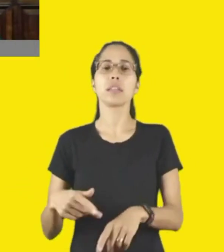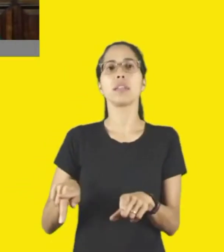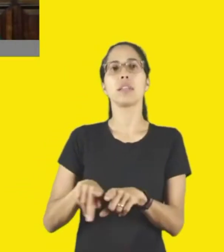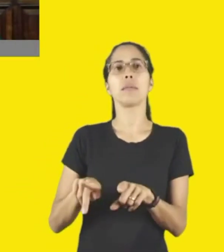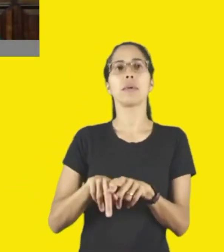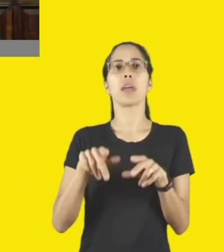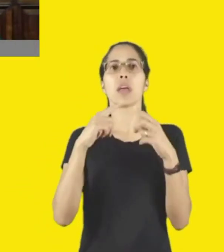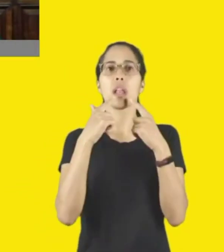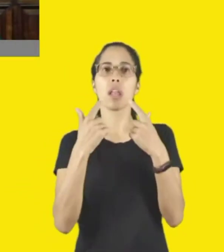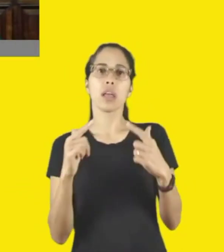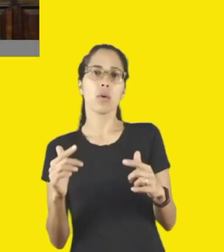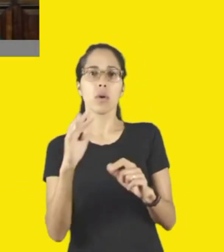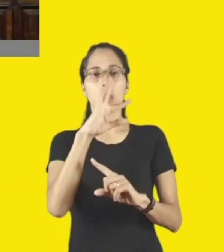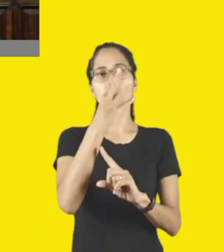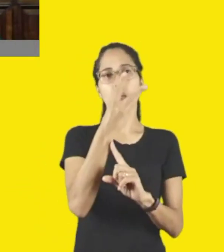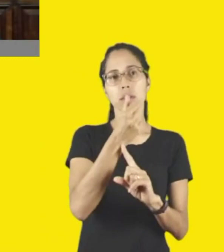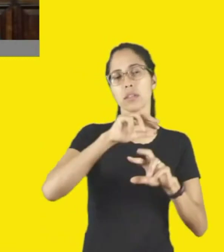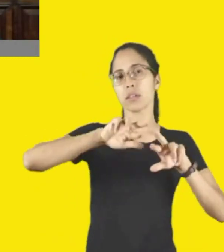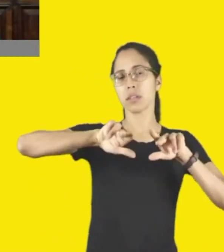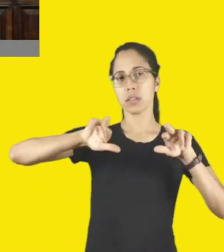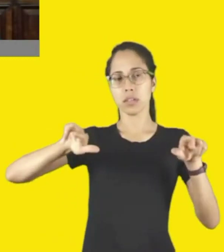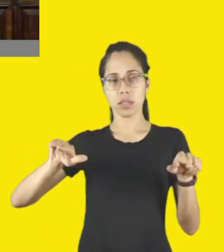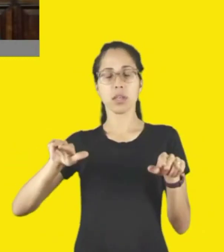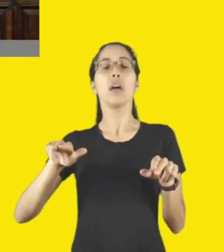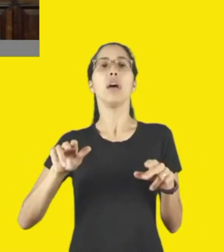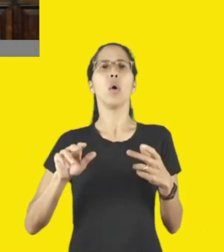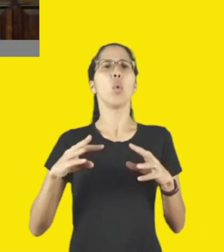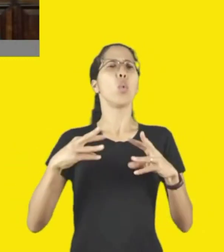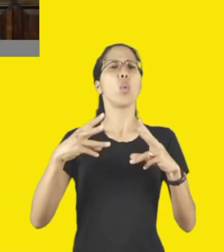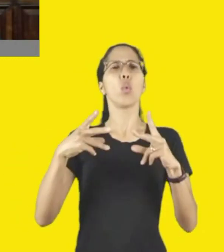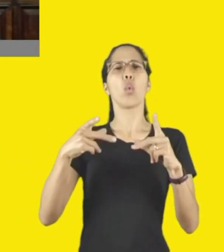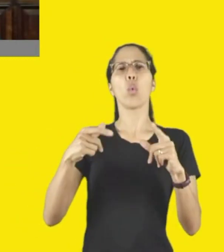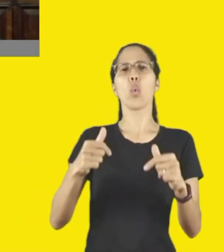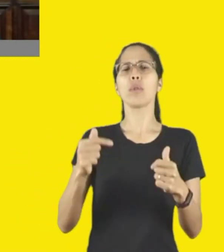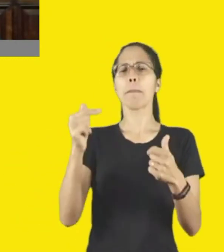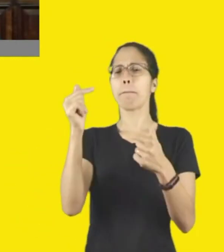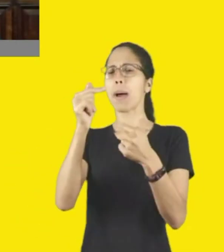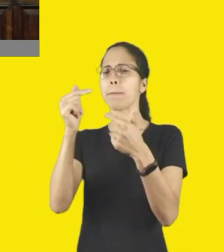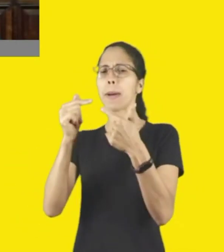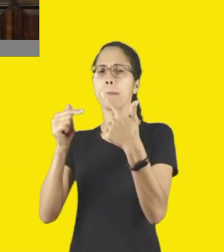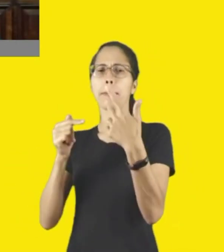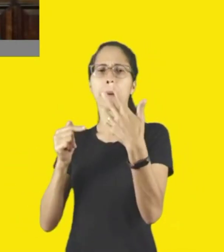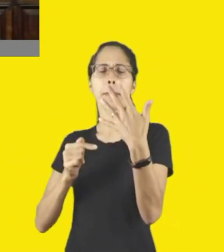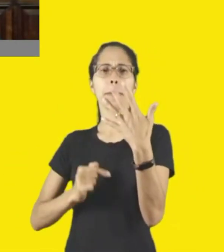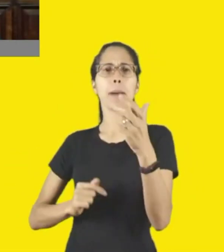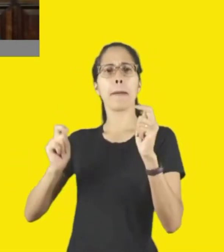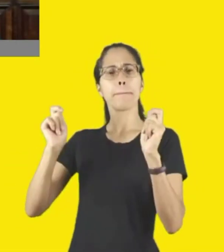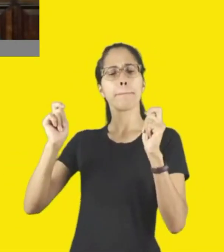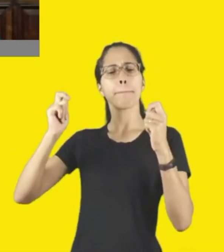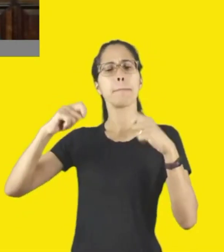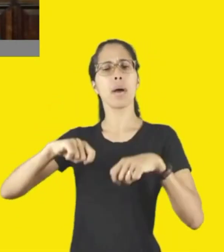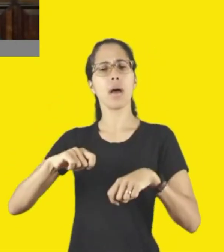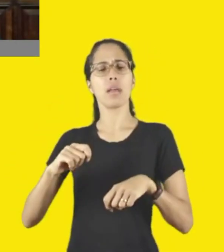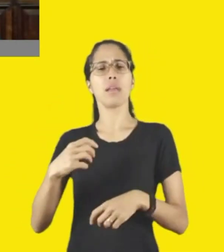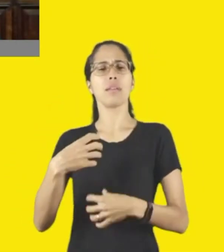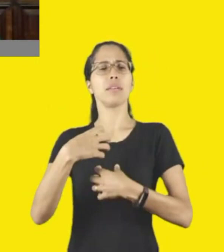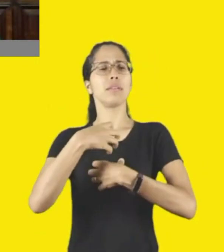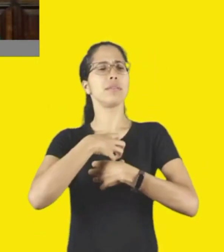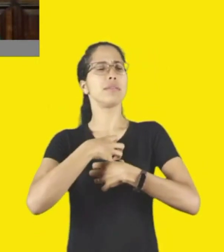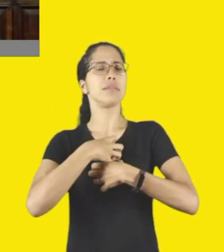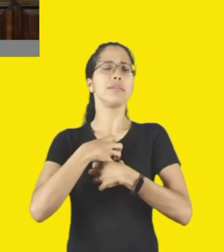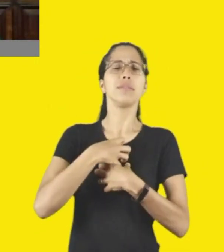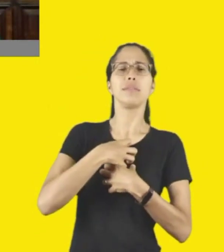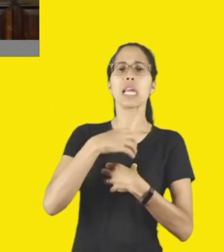artísticas diferenciadas, para todas as possibilidades que possam sensibilizar essas pessoas e que possam